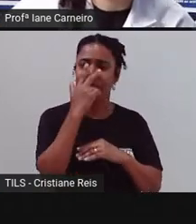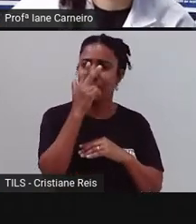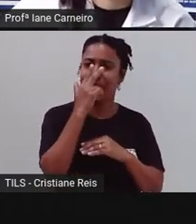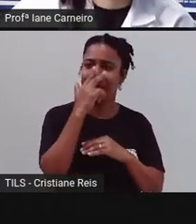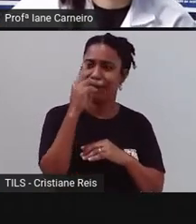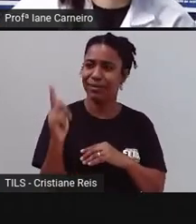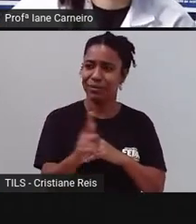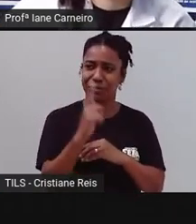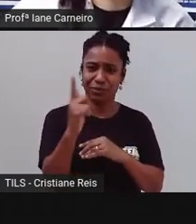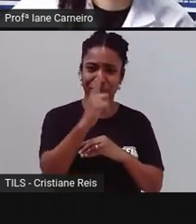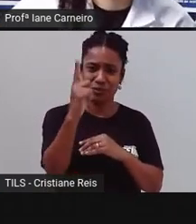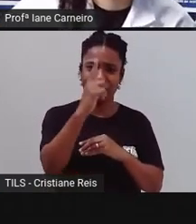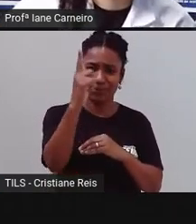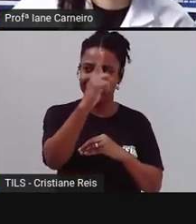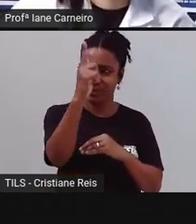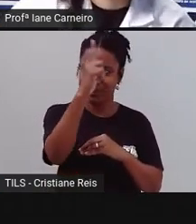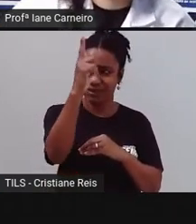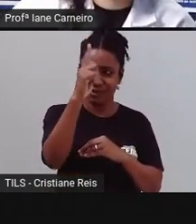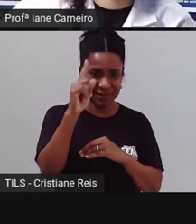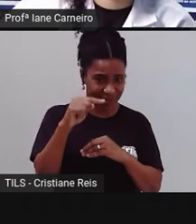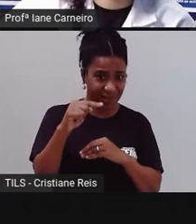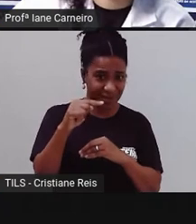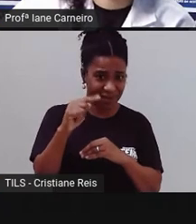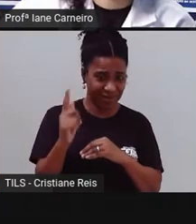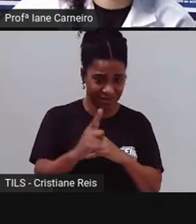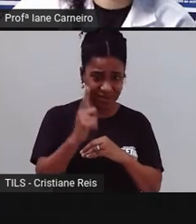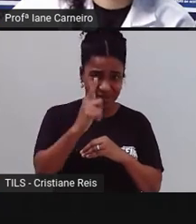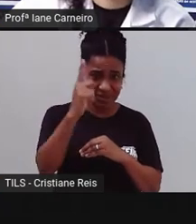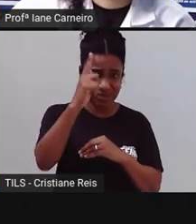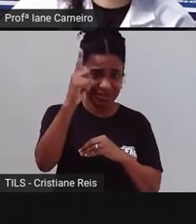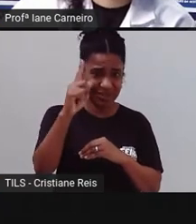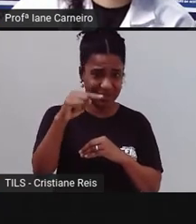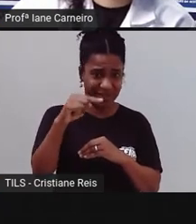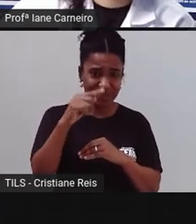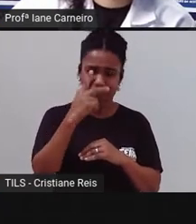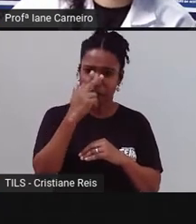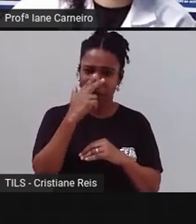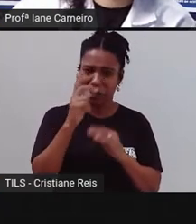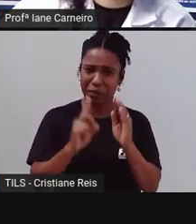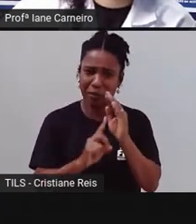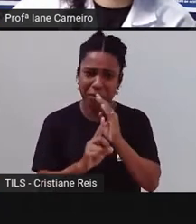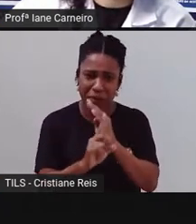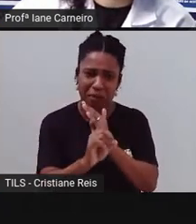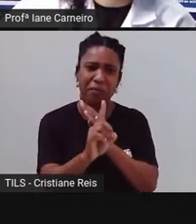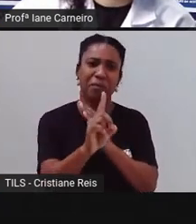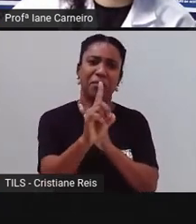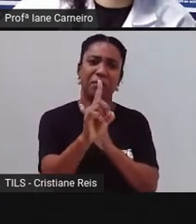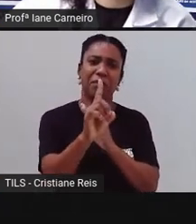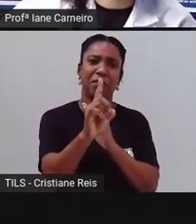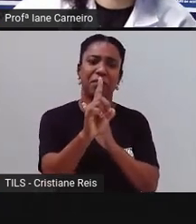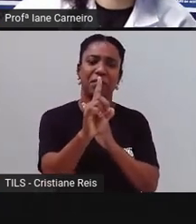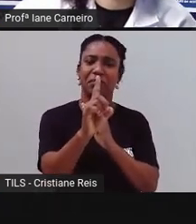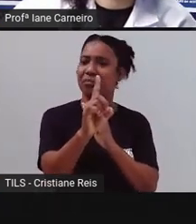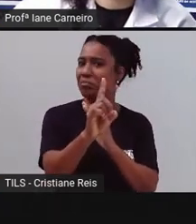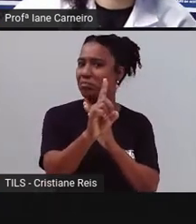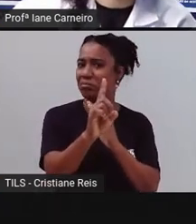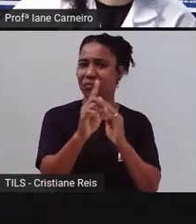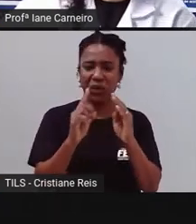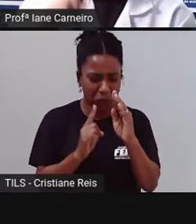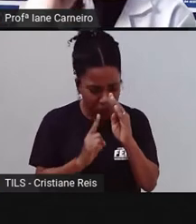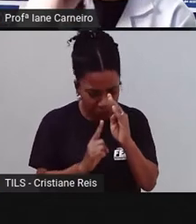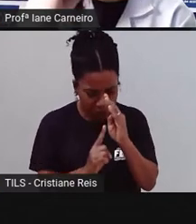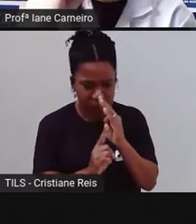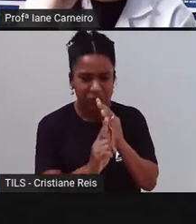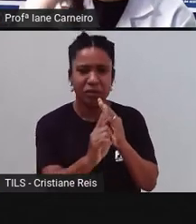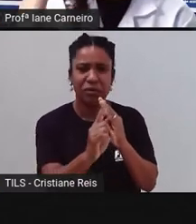que entra na casa e fica do lado de fora? Acho que não, hein? Vamos pensar. O que é que entra na casa e fica do lado de fora?